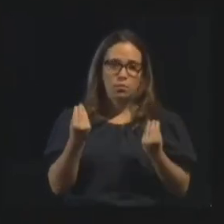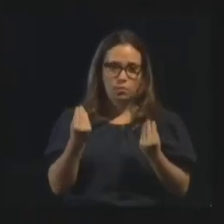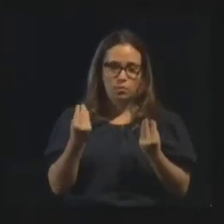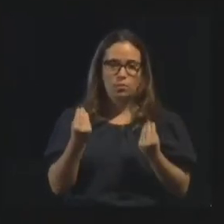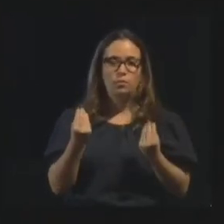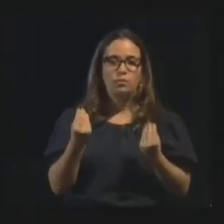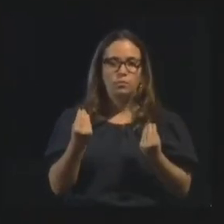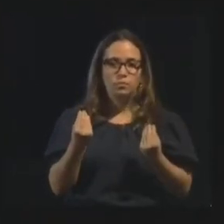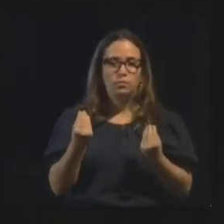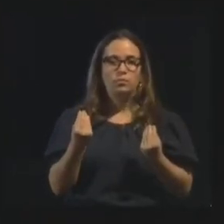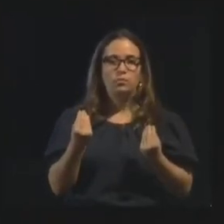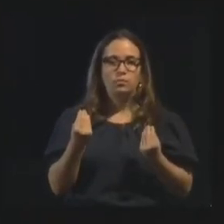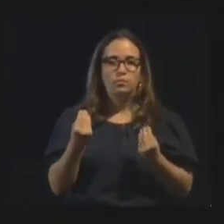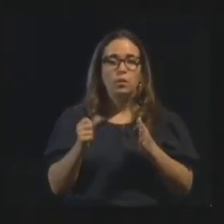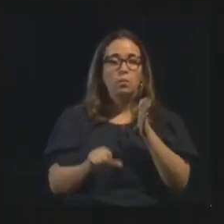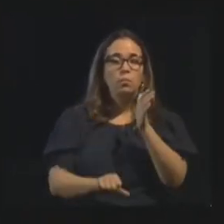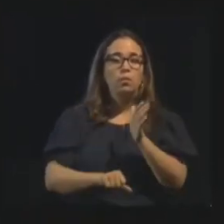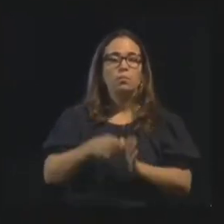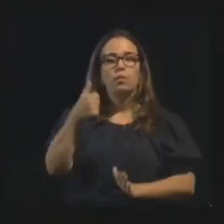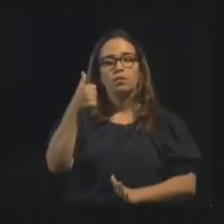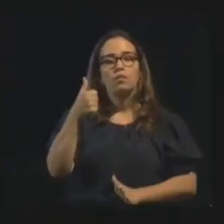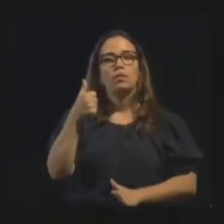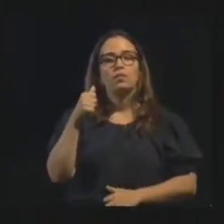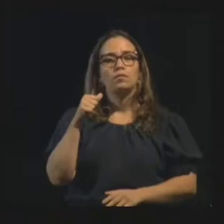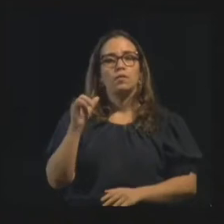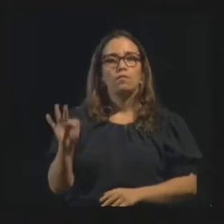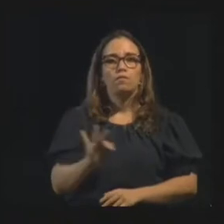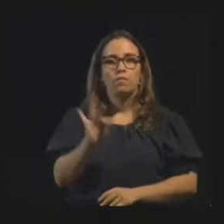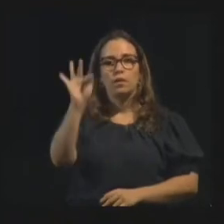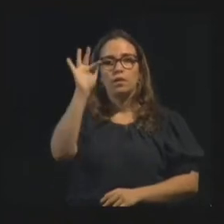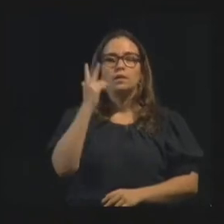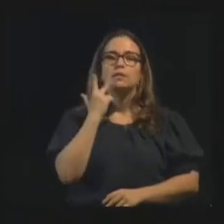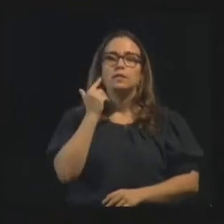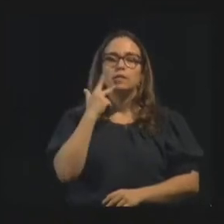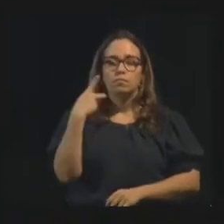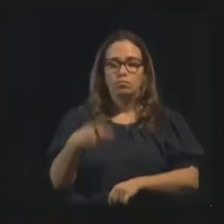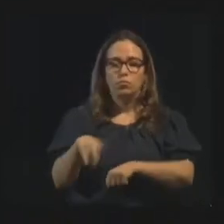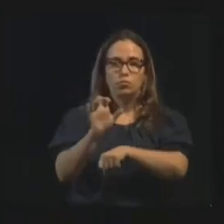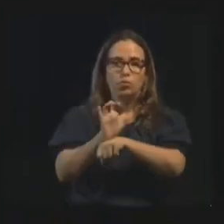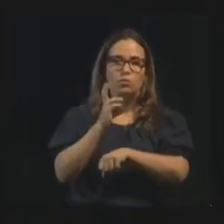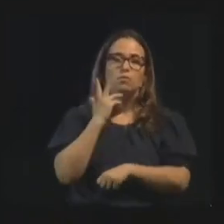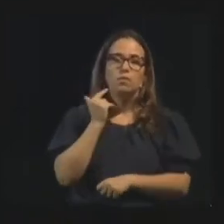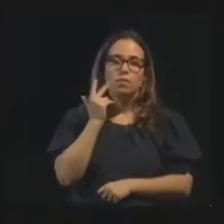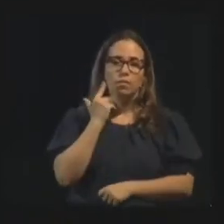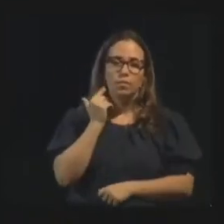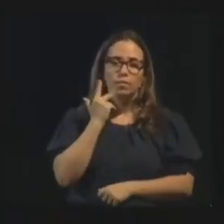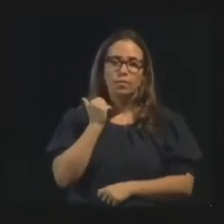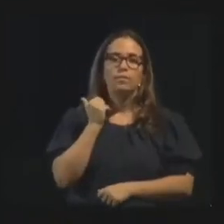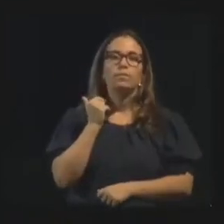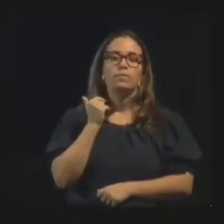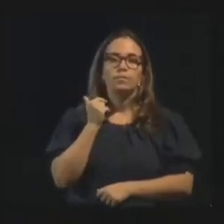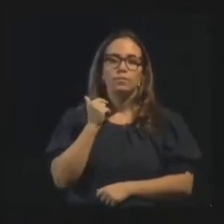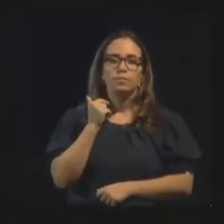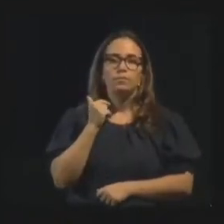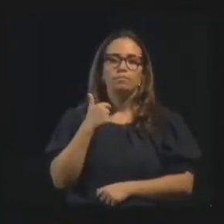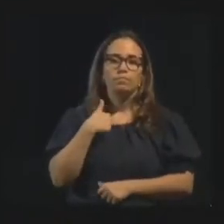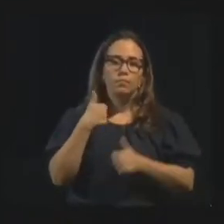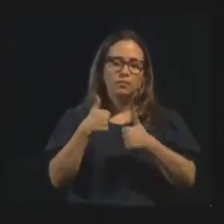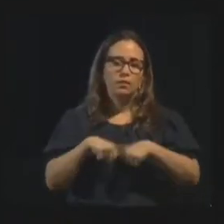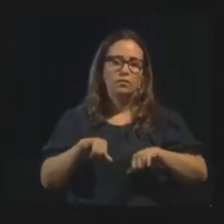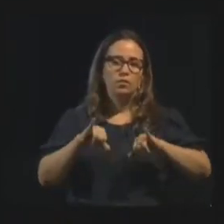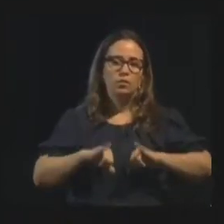Foi acolhido pela primeira vez na Federação Espírita do Estado do Ceará, sofrendo de uma